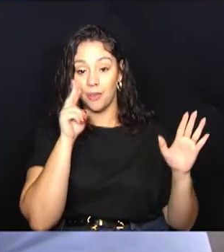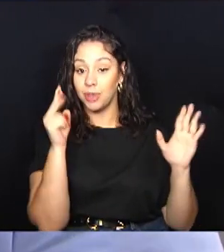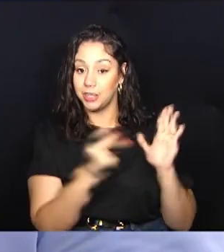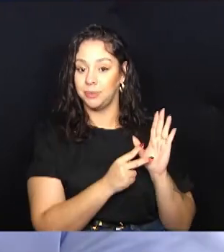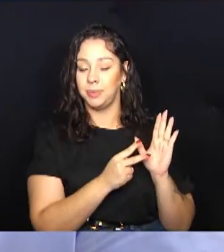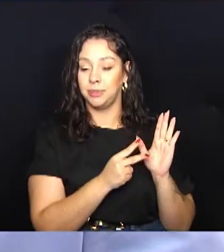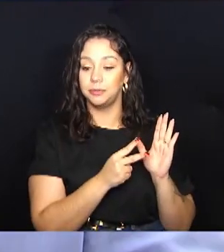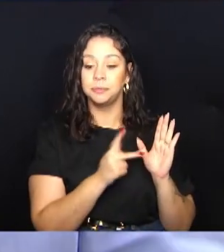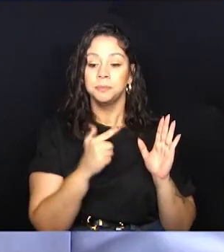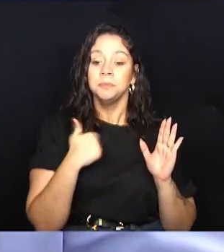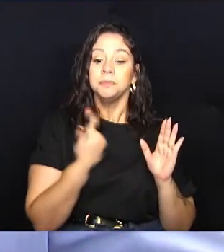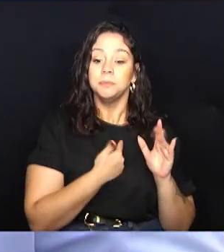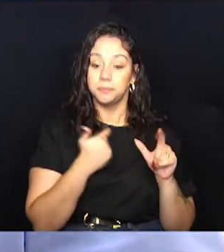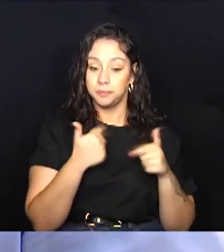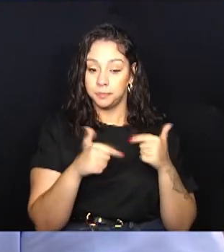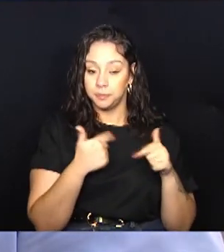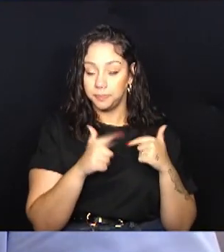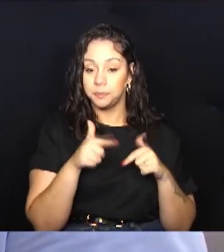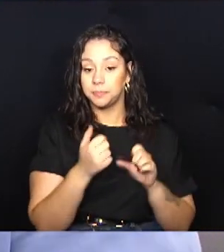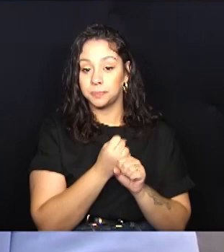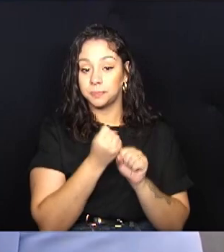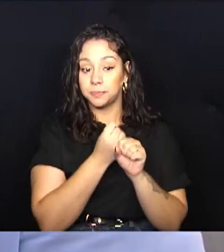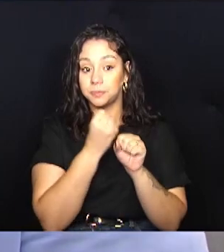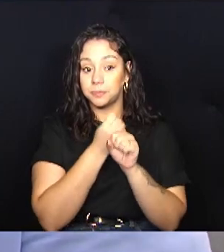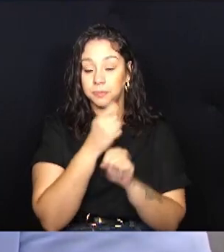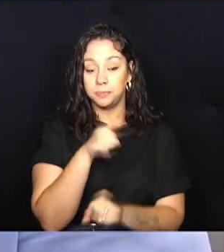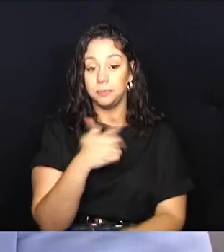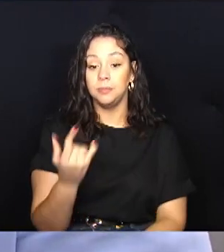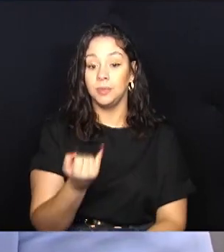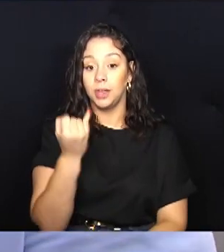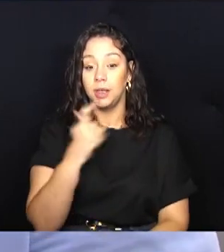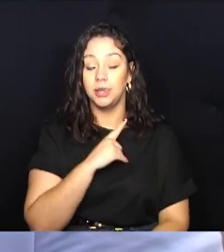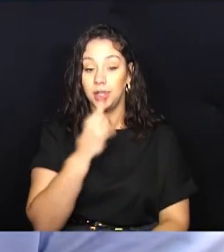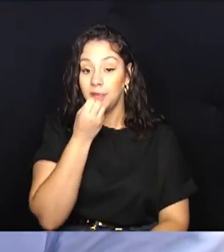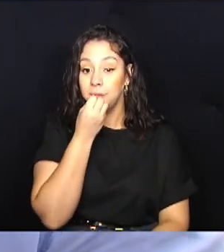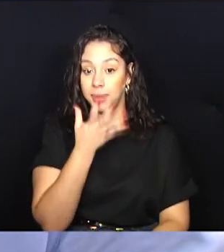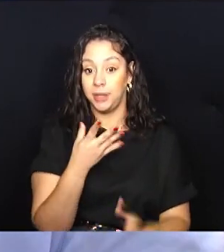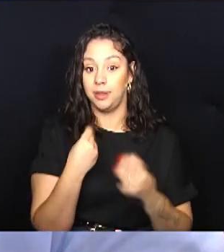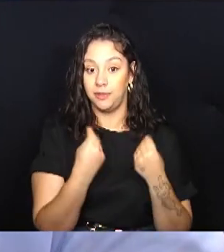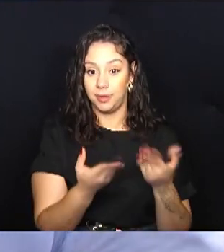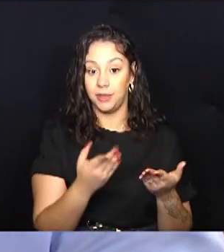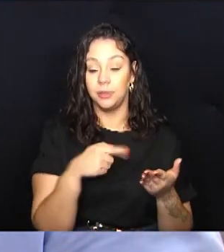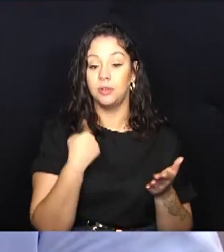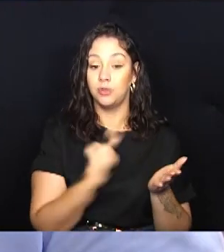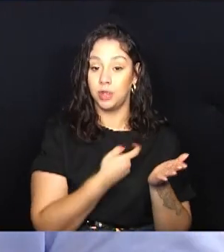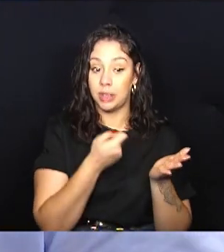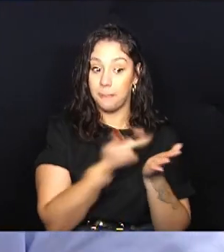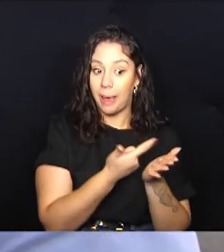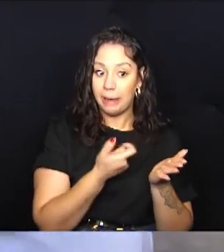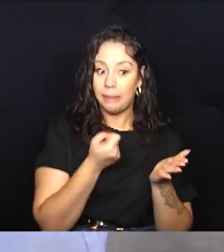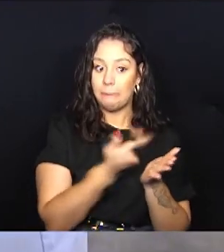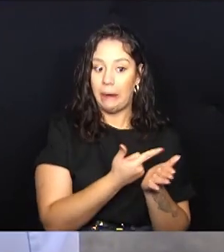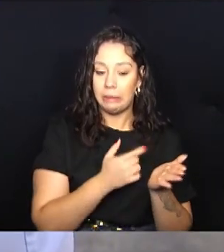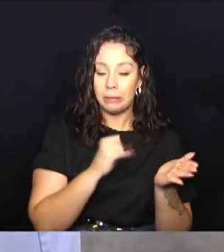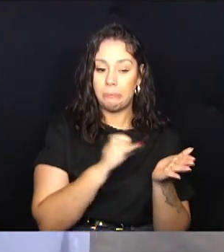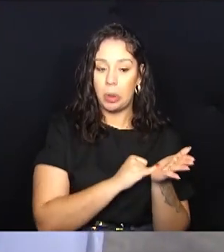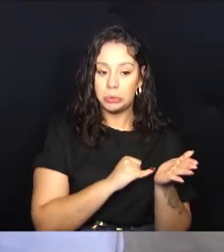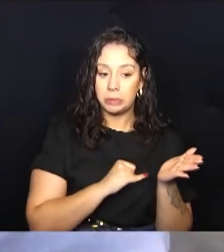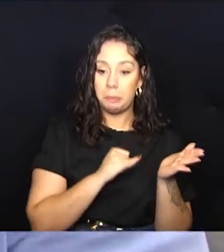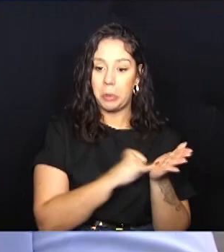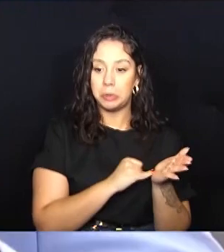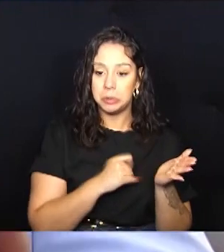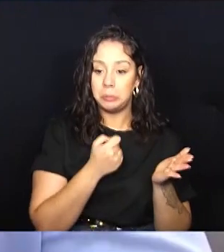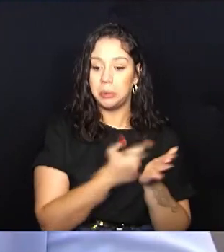De um trabalho, de uma obra importante, que traz benefícios. Eu falo assim, a gente paga muitos impostos. Os impostos, eles têm que ser